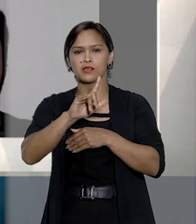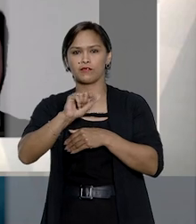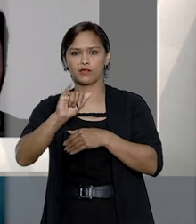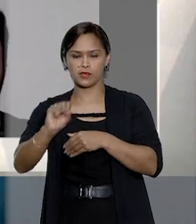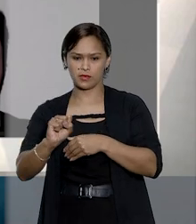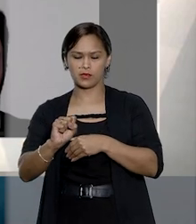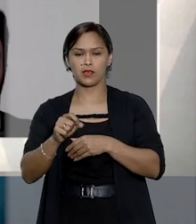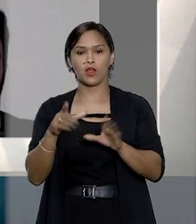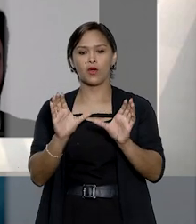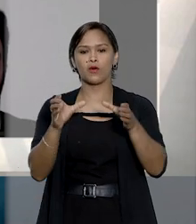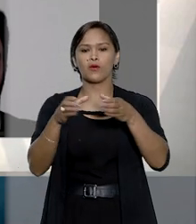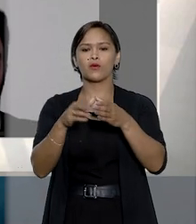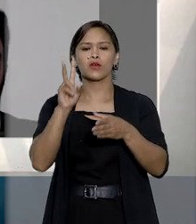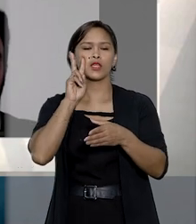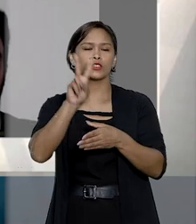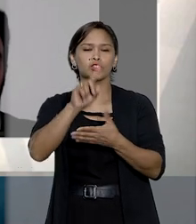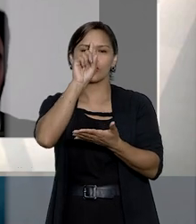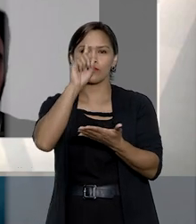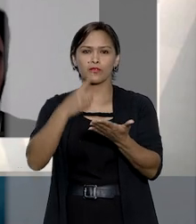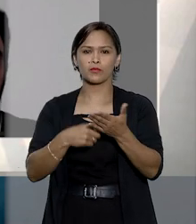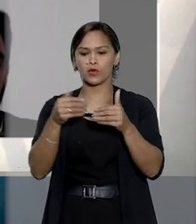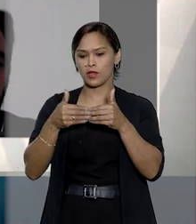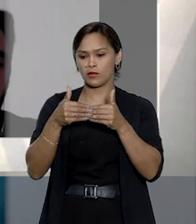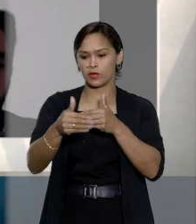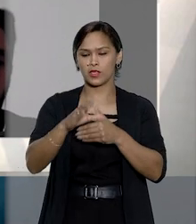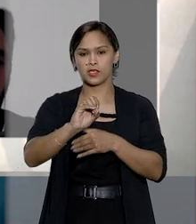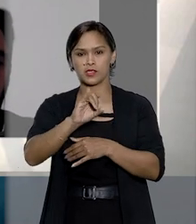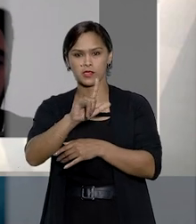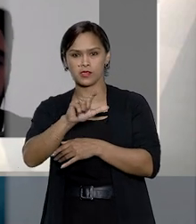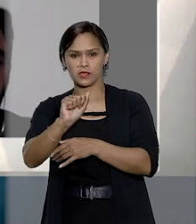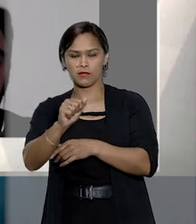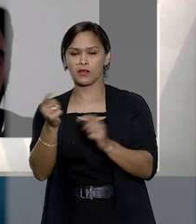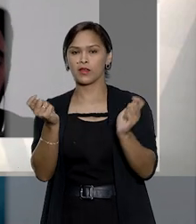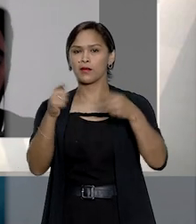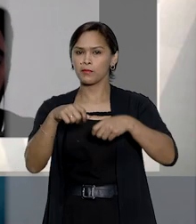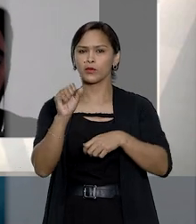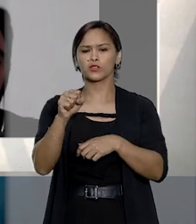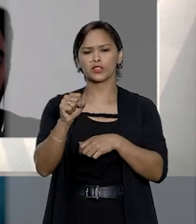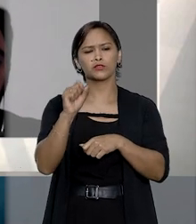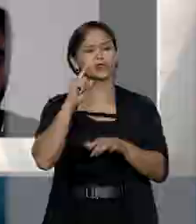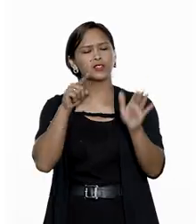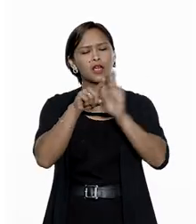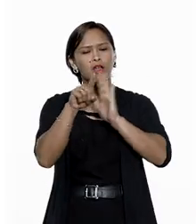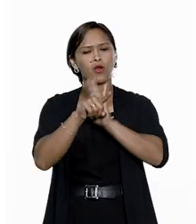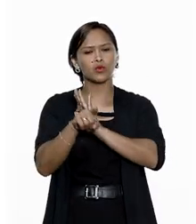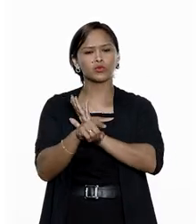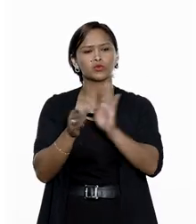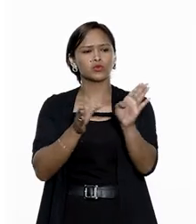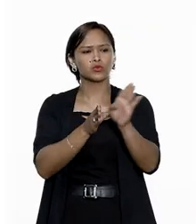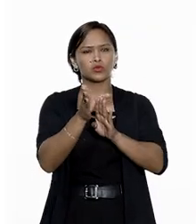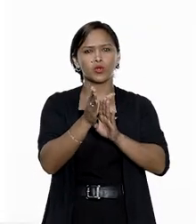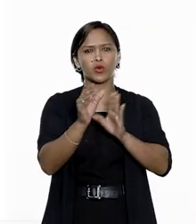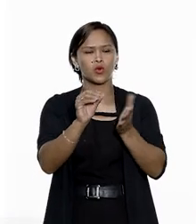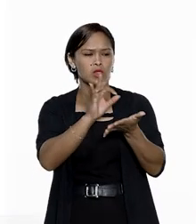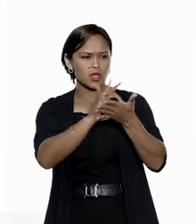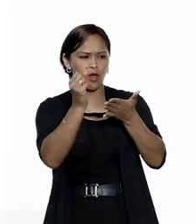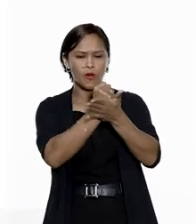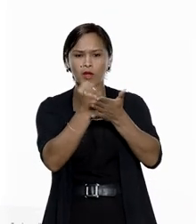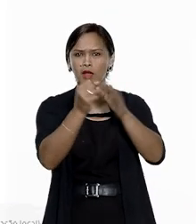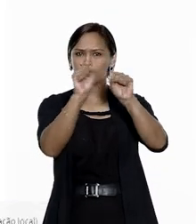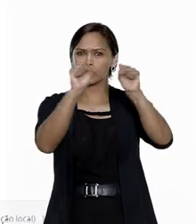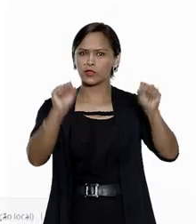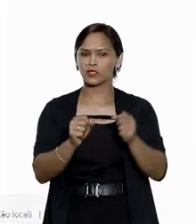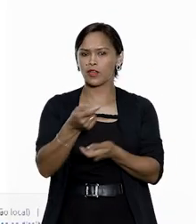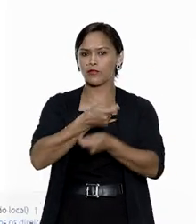O colegiado reafirmou que em procedimentos cíveis é possível a consulta ao cadastro de clientes do sistema